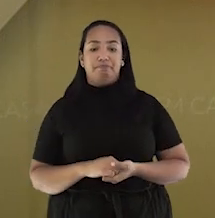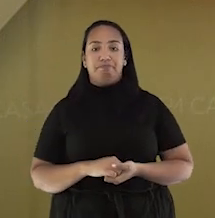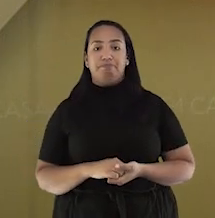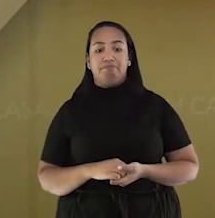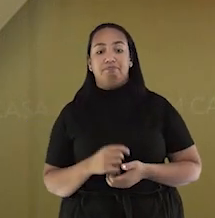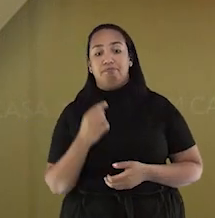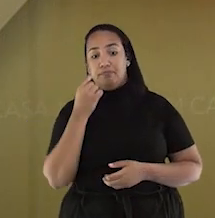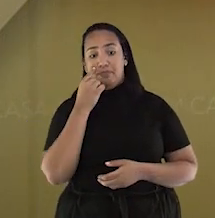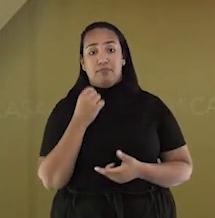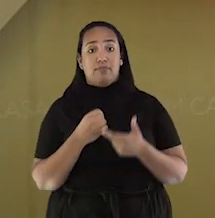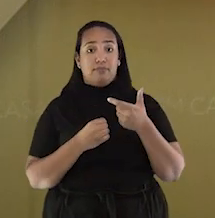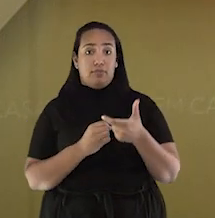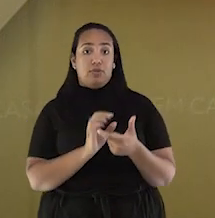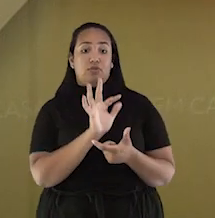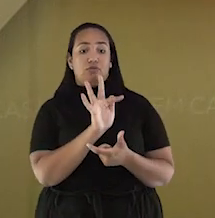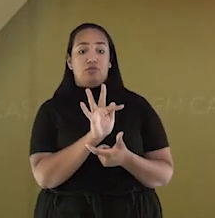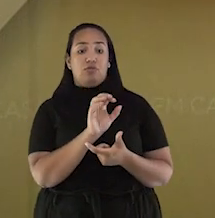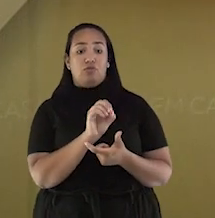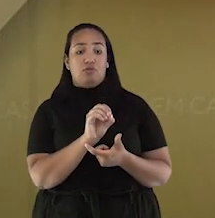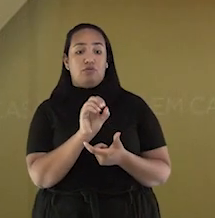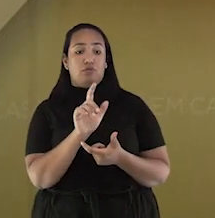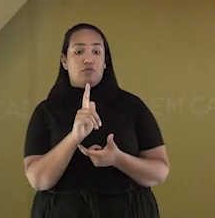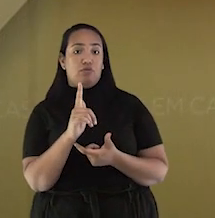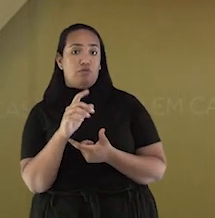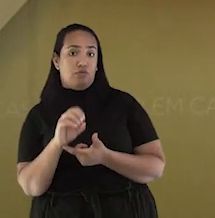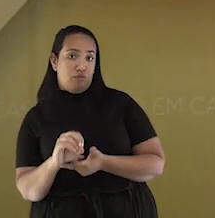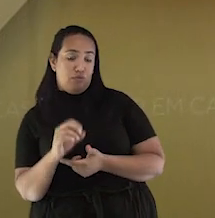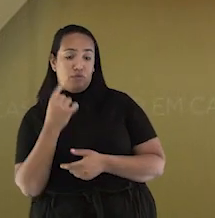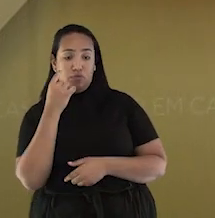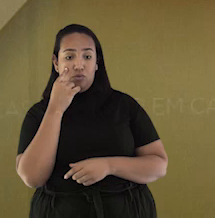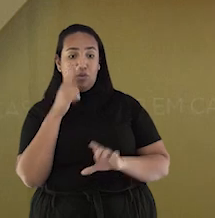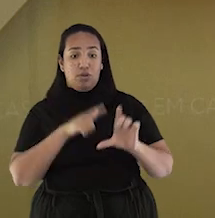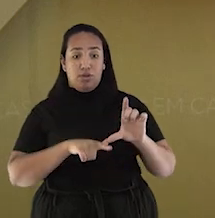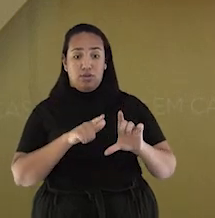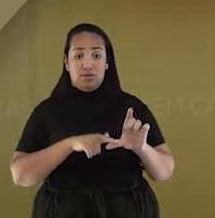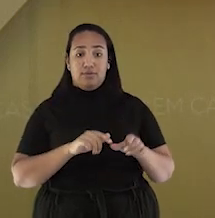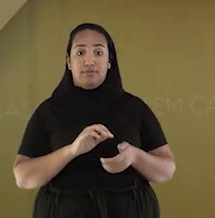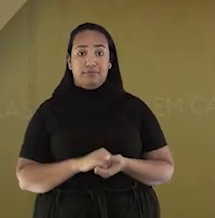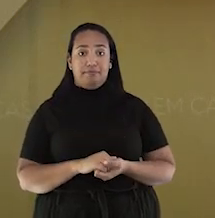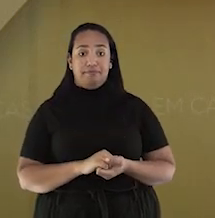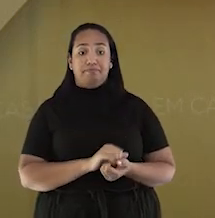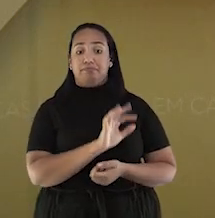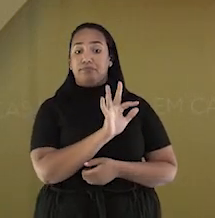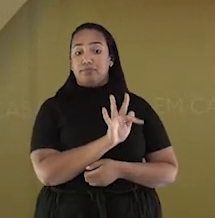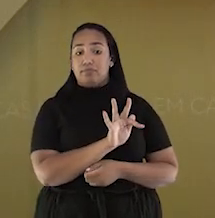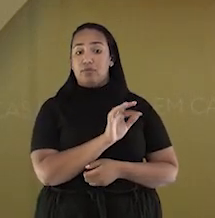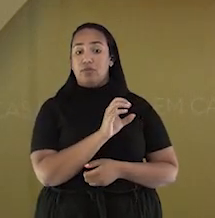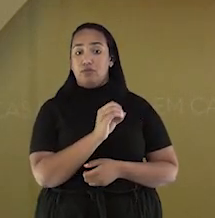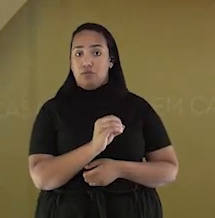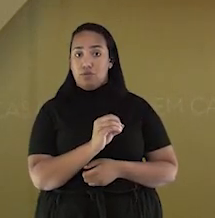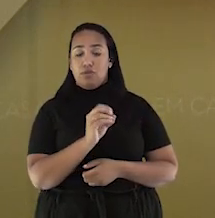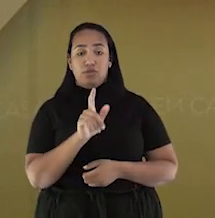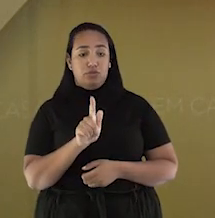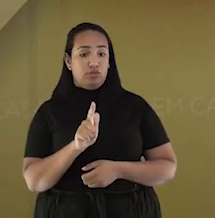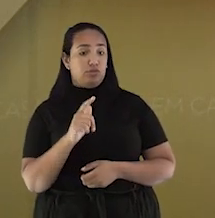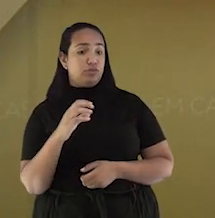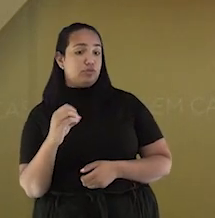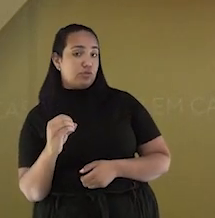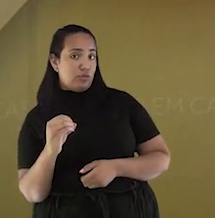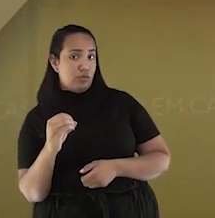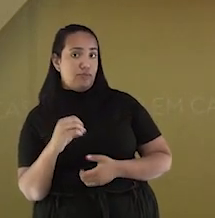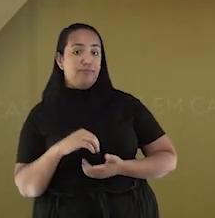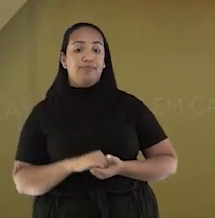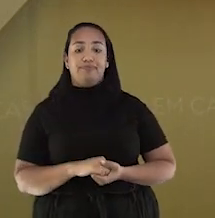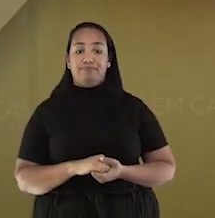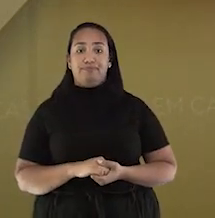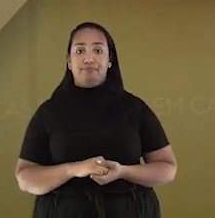palavra é fogo, que é formada pelas letras F, O, G, O, F